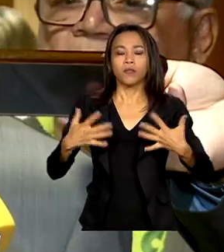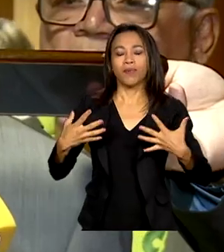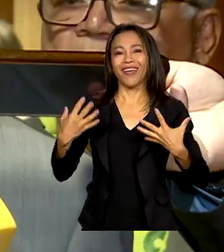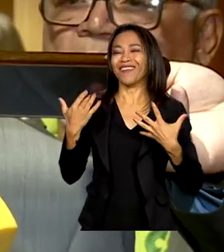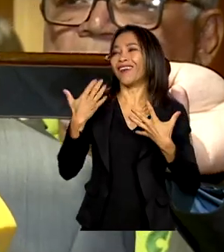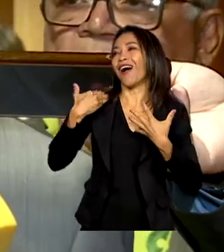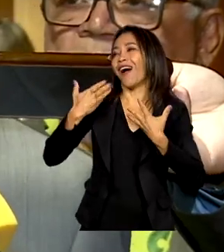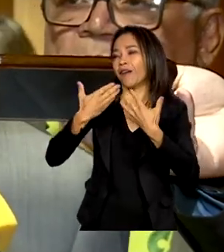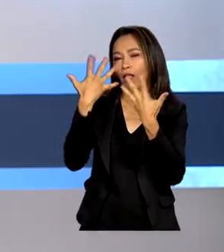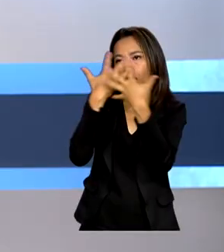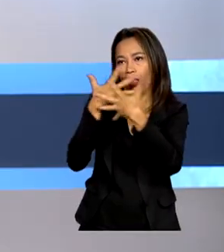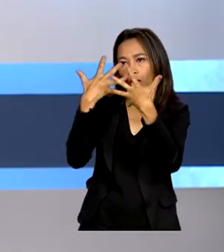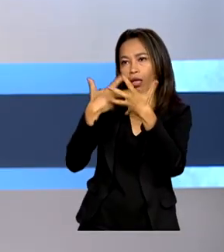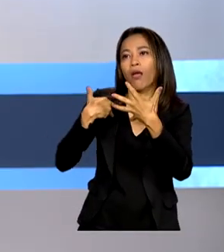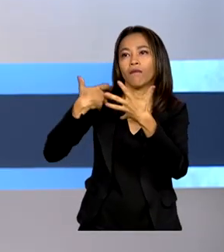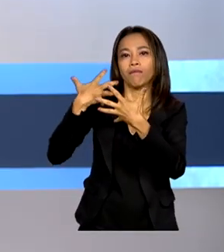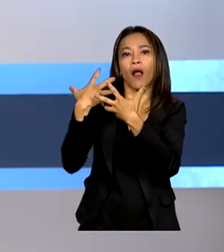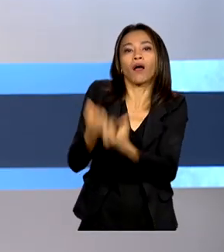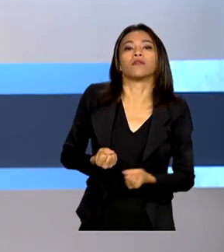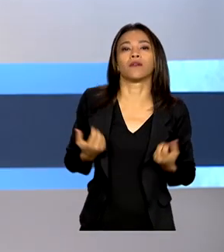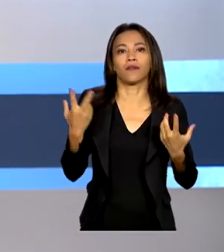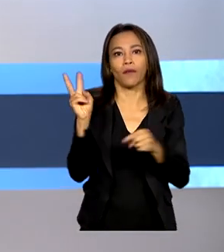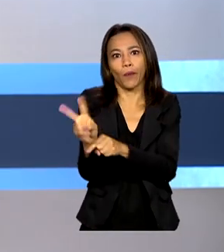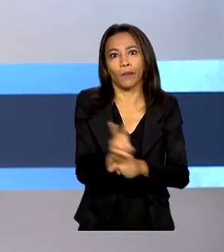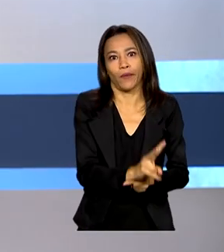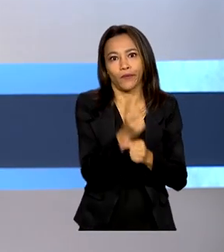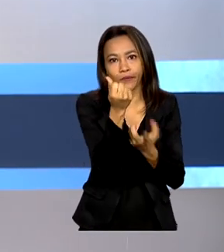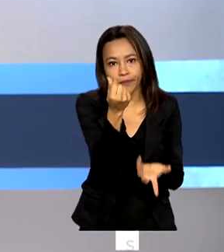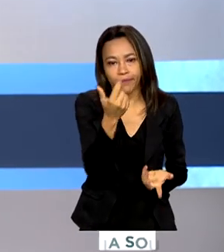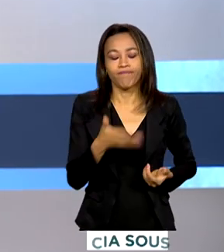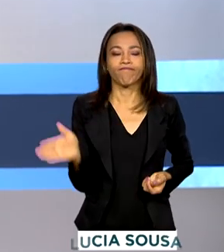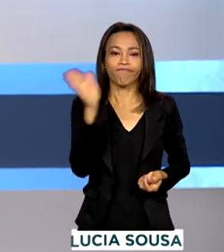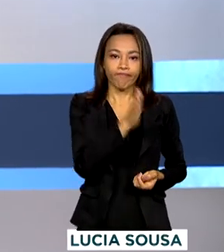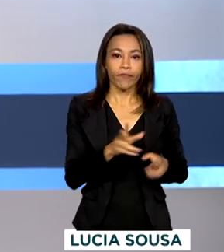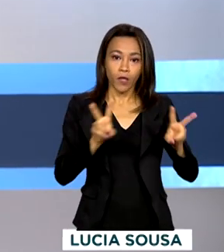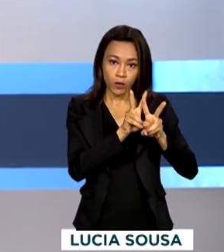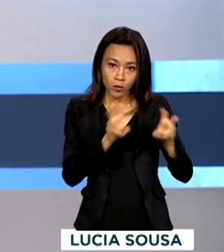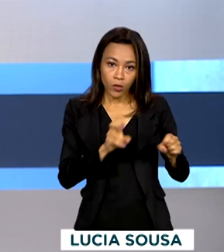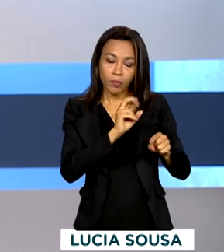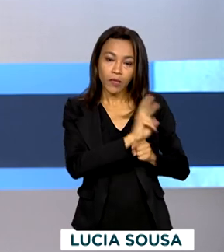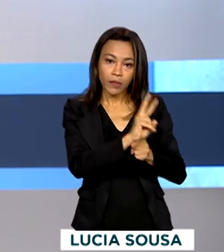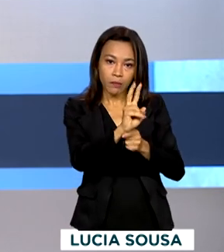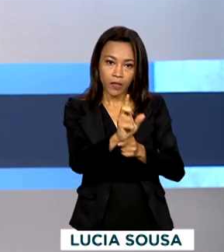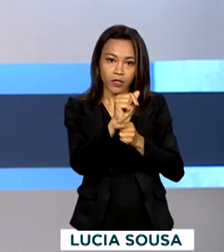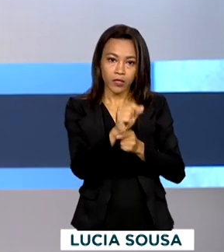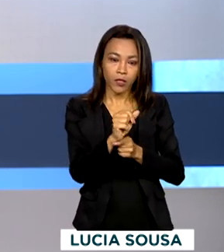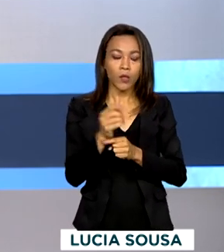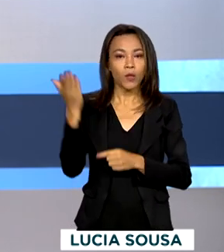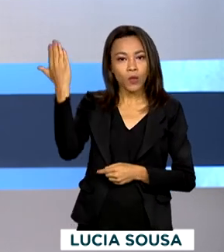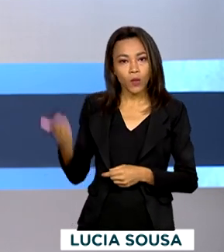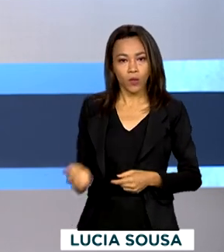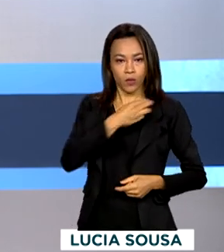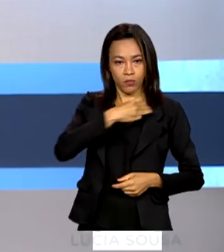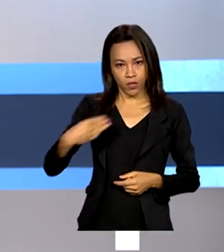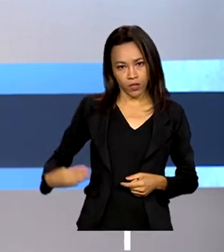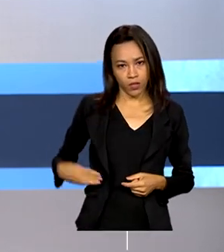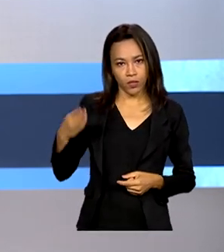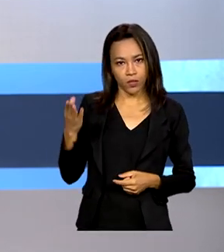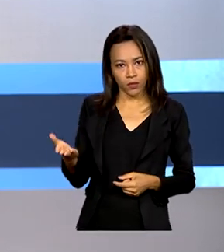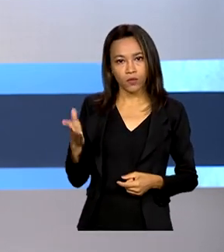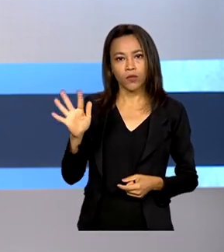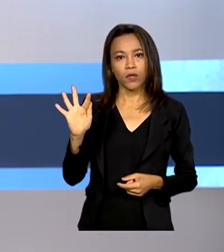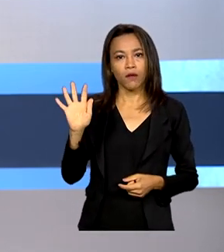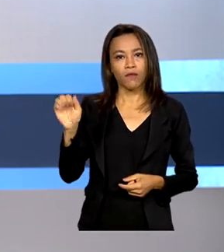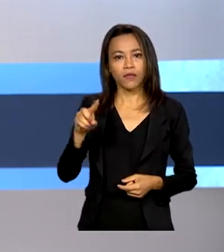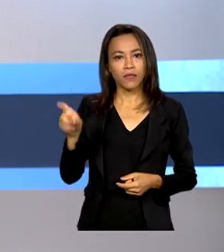muitos aposentados e pensionistas. E ainda sobre crédito na economia, o ministro da Fazenda anunciou que o governo vai dedicar o mês